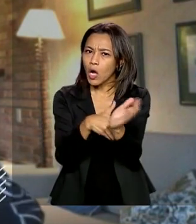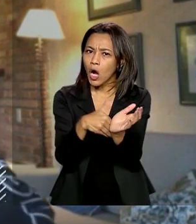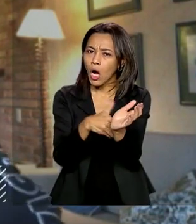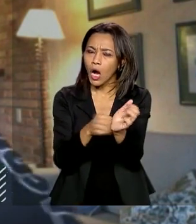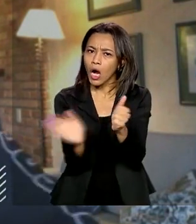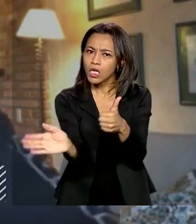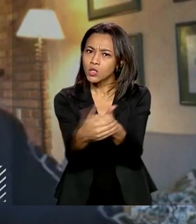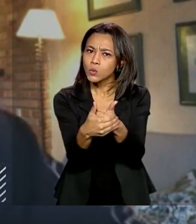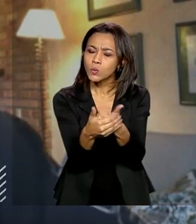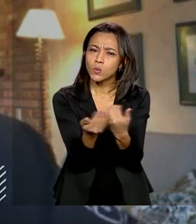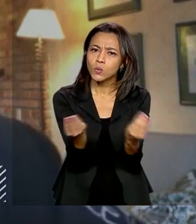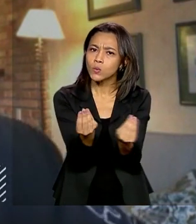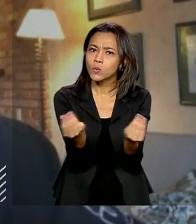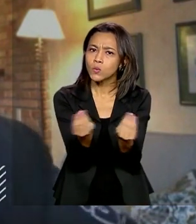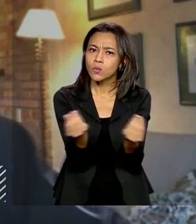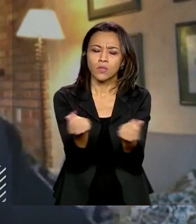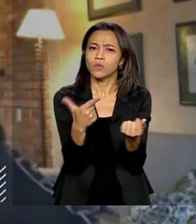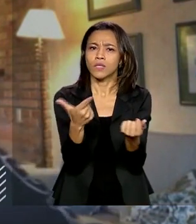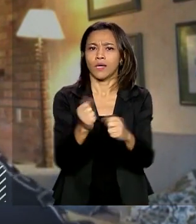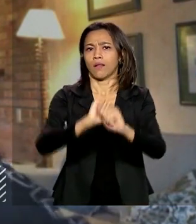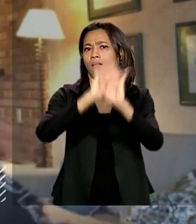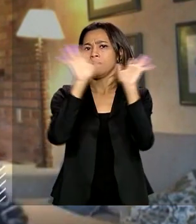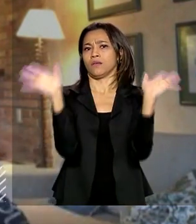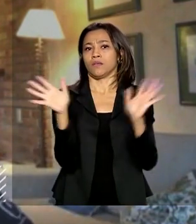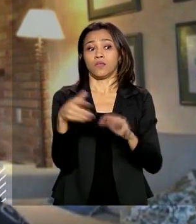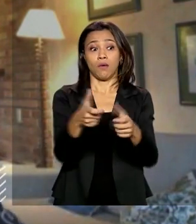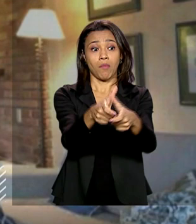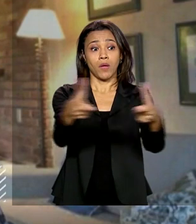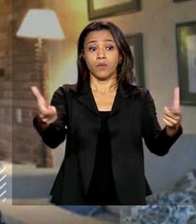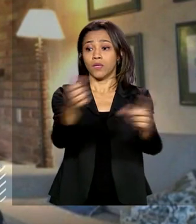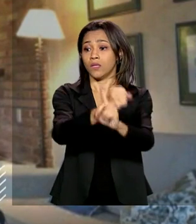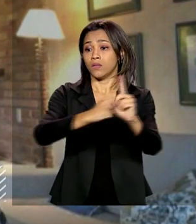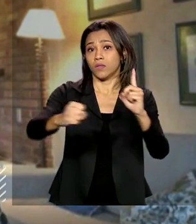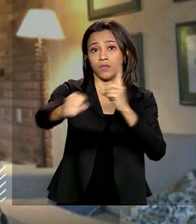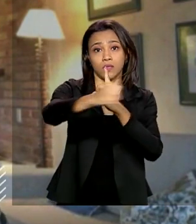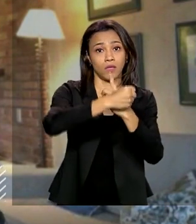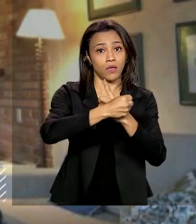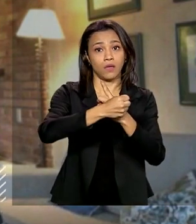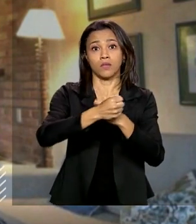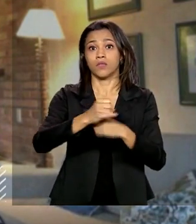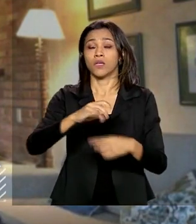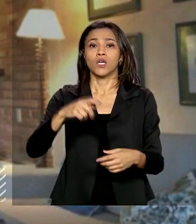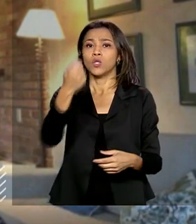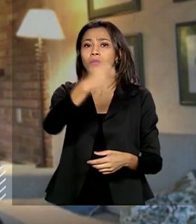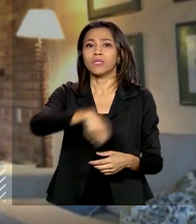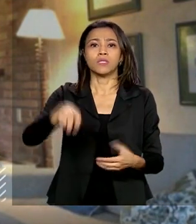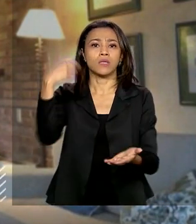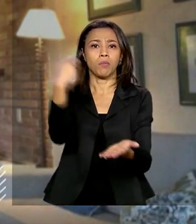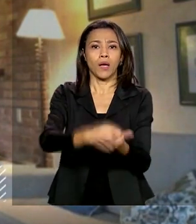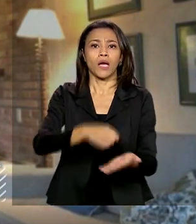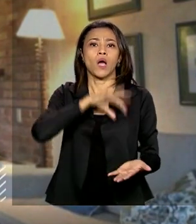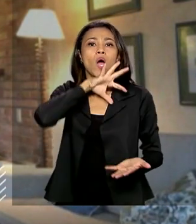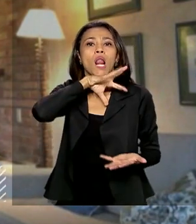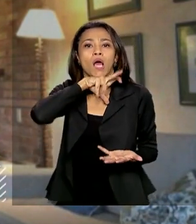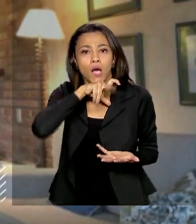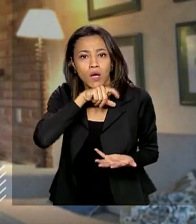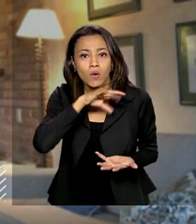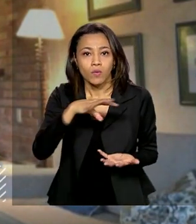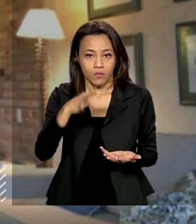E como uma grande parte da população é isenta do imposto de renda, ele se julga